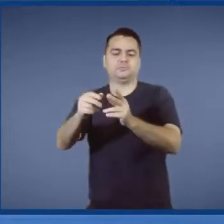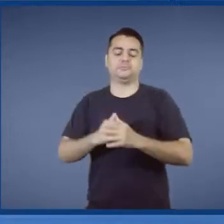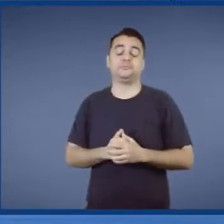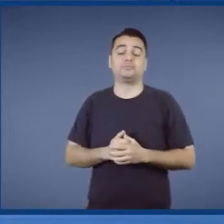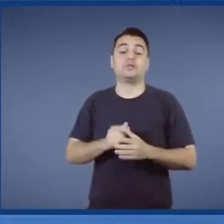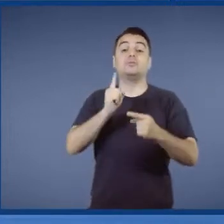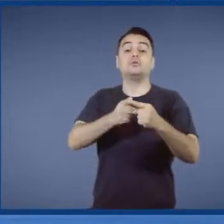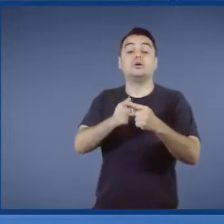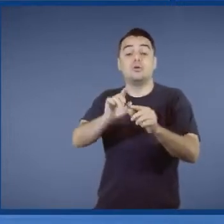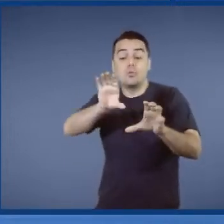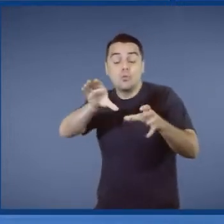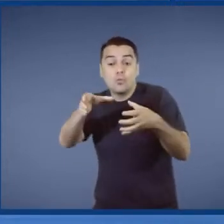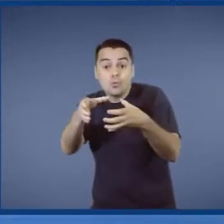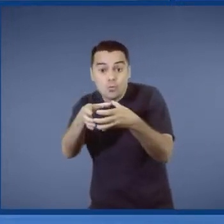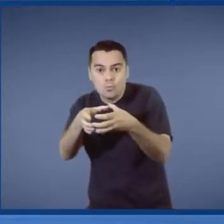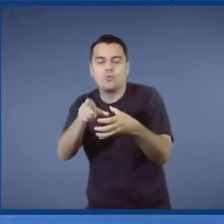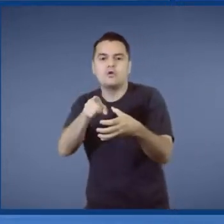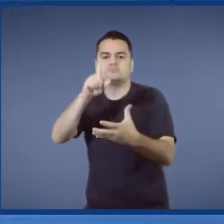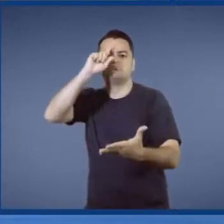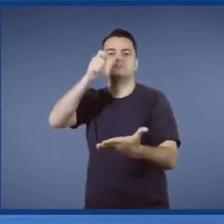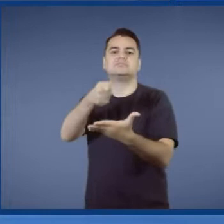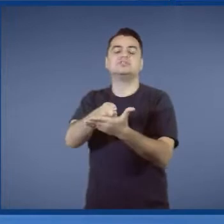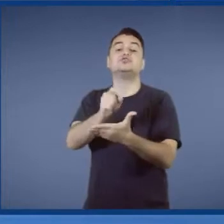resolveu torná-lo irreversível, resolveu fazer a diferença.